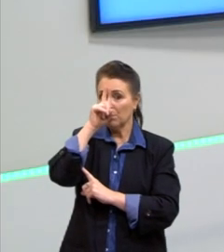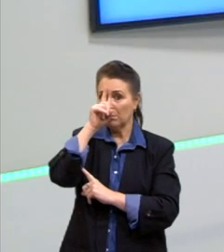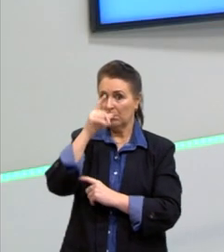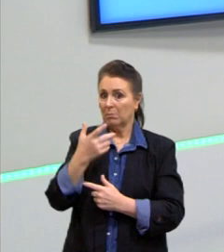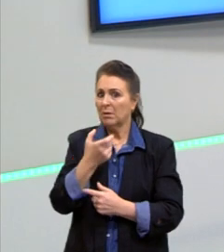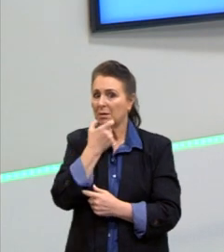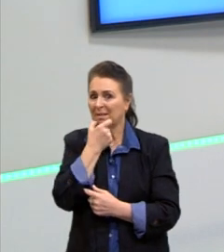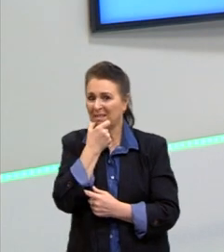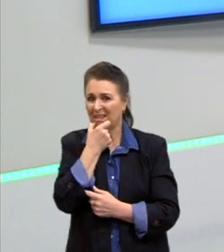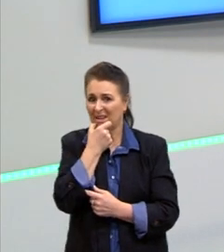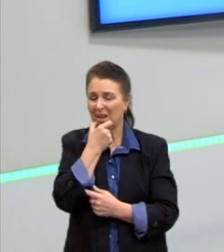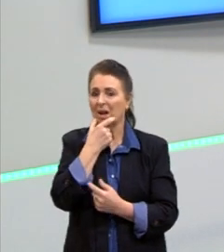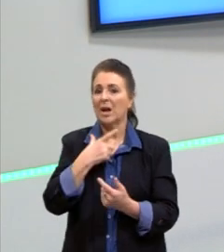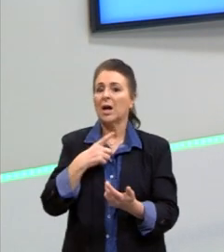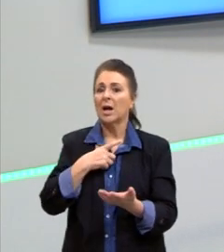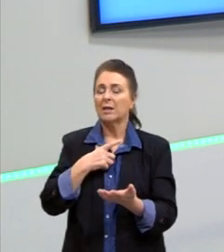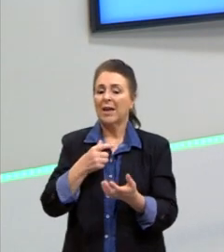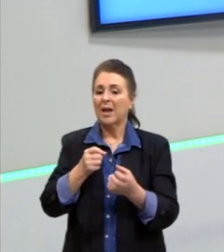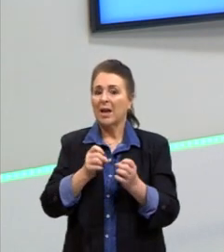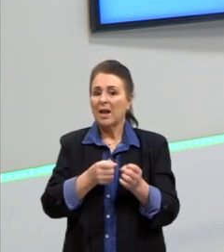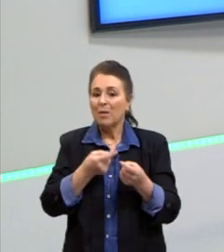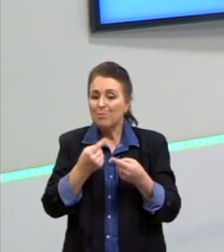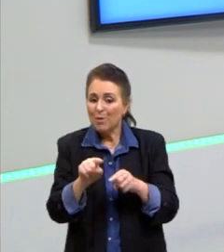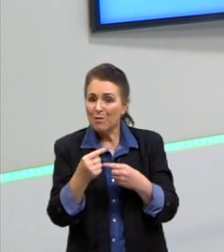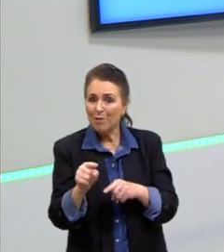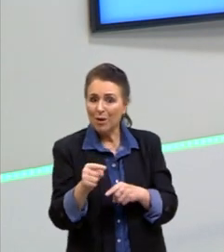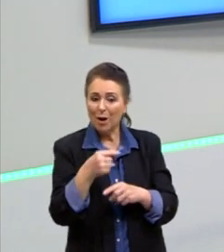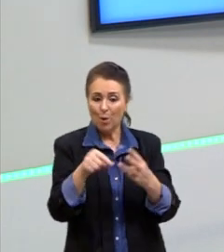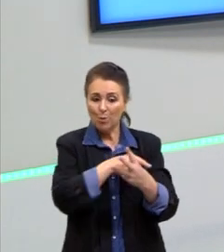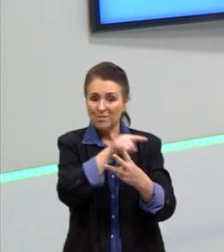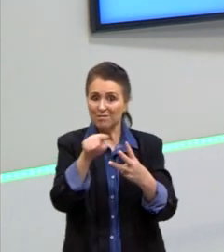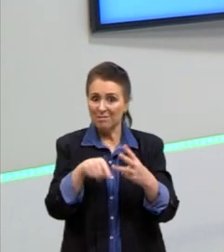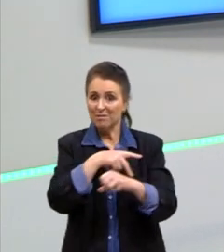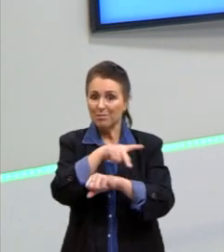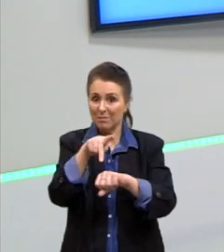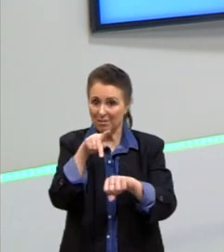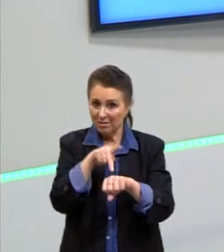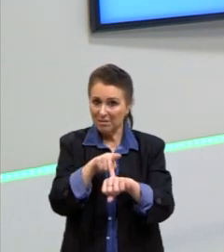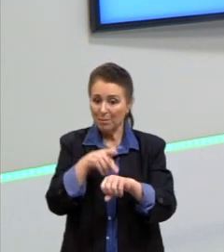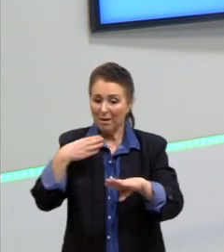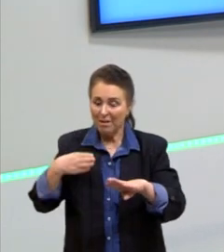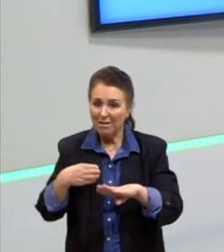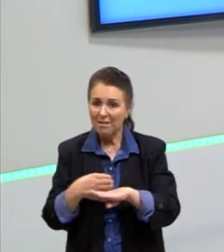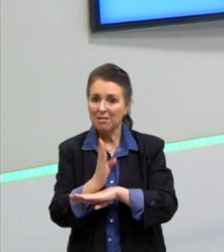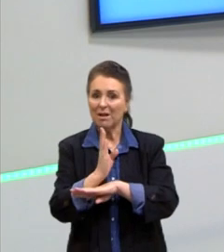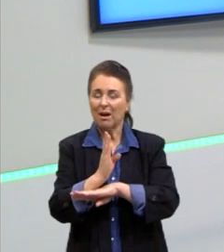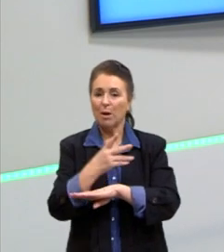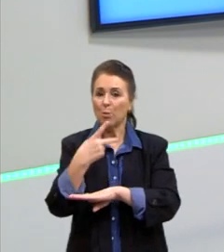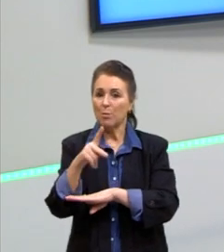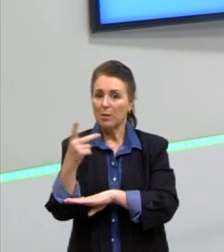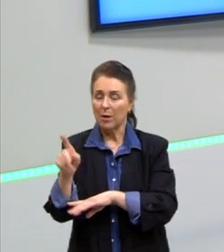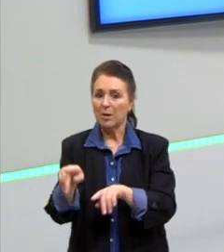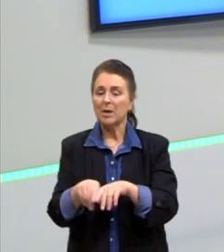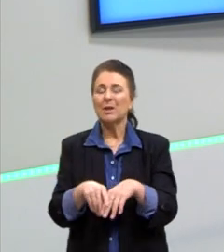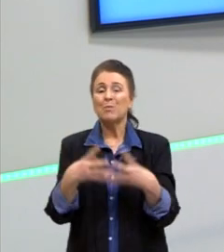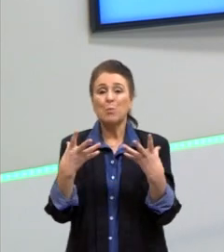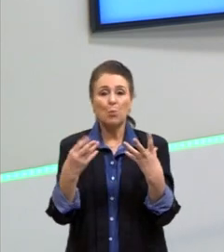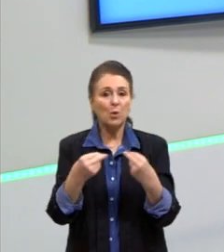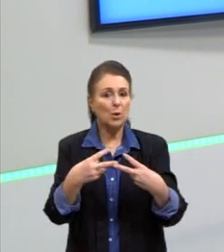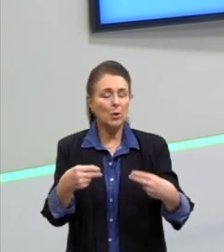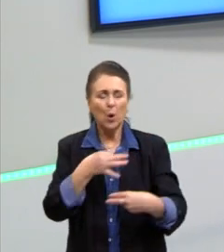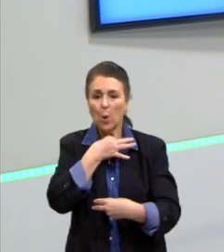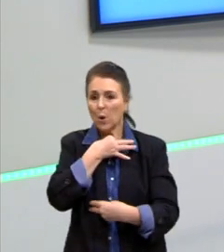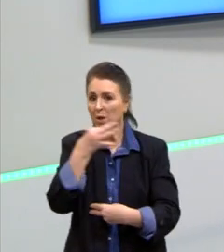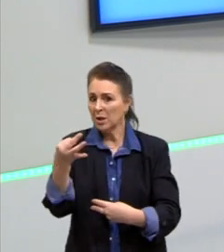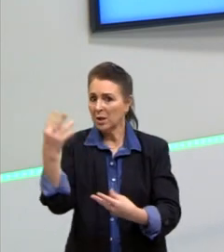meio que coloca a pilha nesses países para eles invadirem o Paraguai. E é terrível o massacre que o nosso